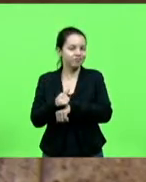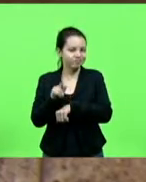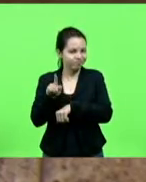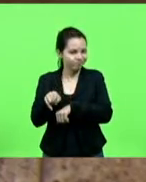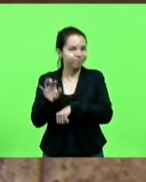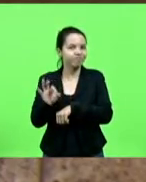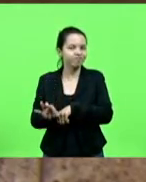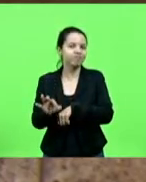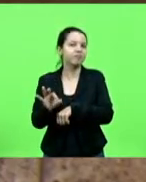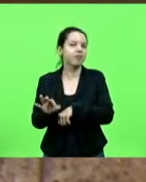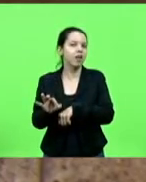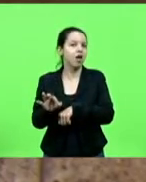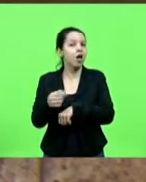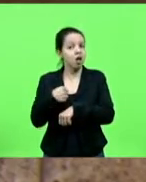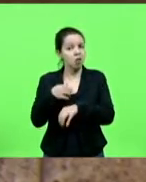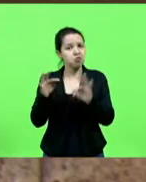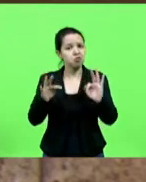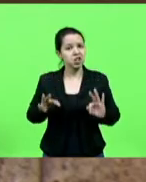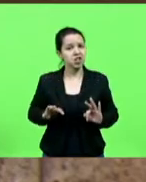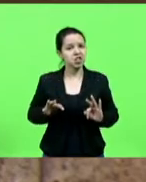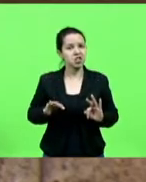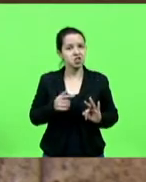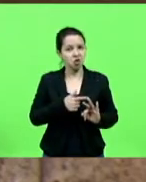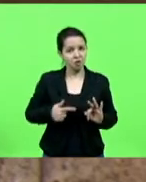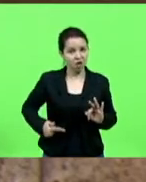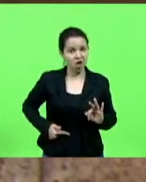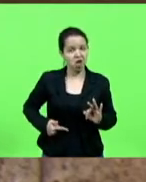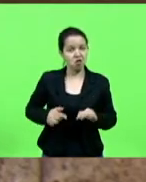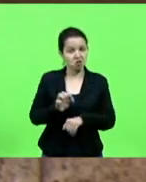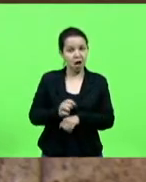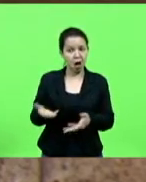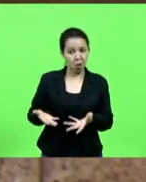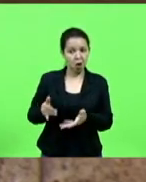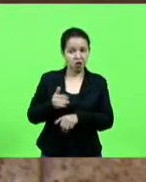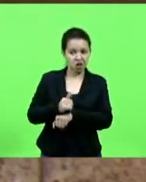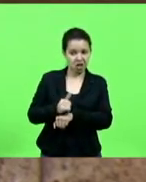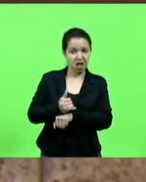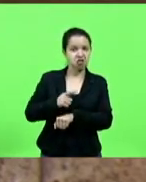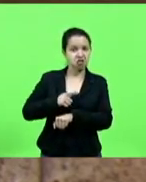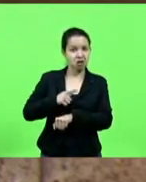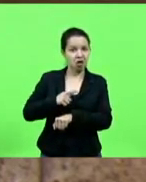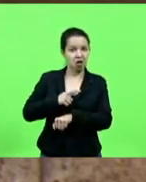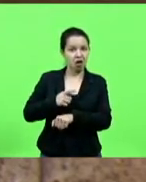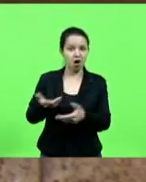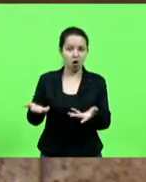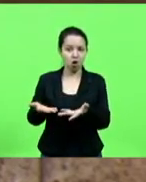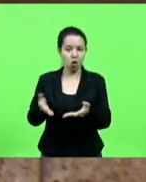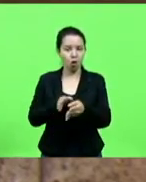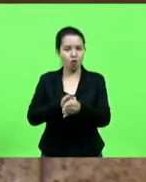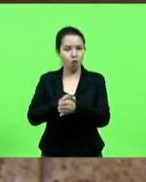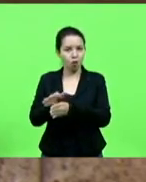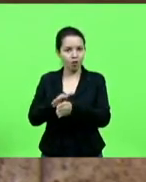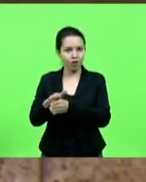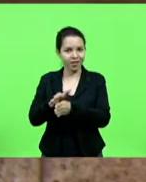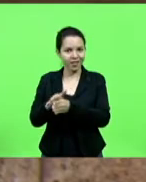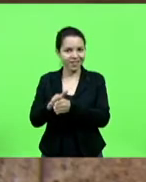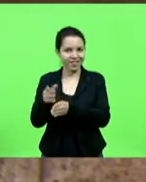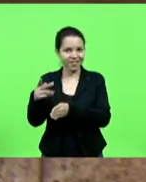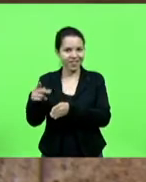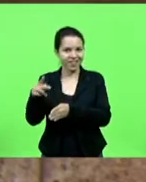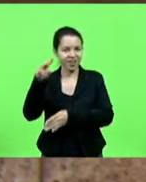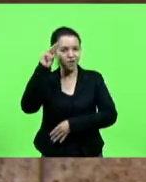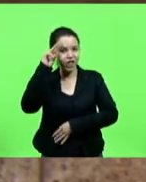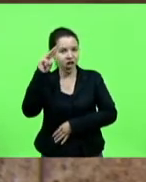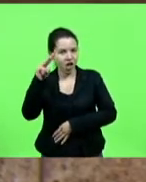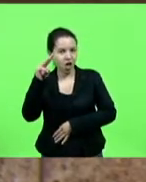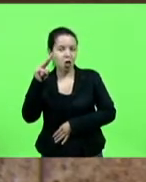Eu fico até feliz que agora o governo do Estado tenha estratégia, agora com o novo conselhere do governador Carlos Moisés,